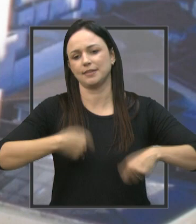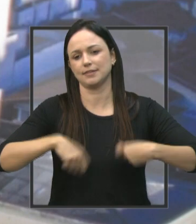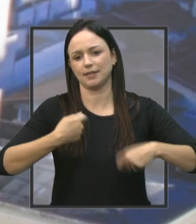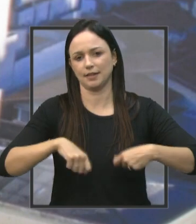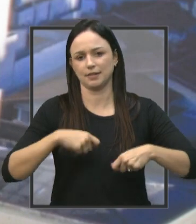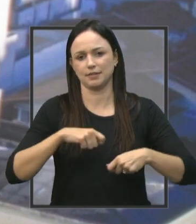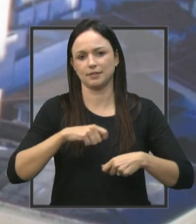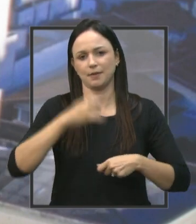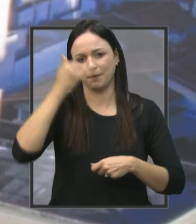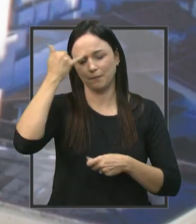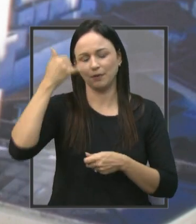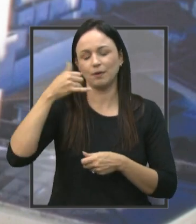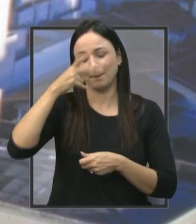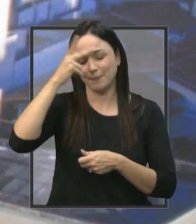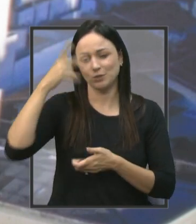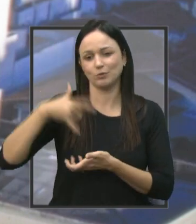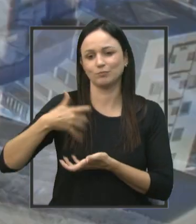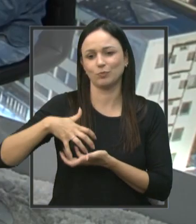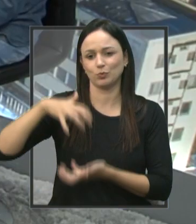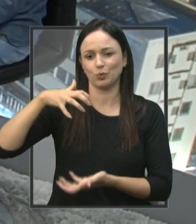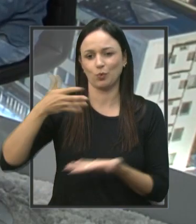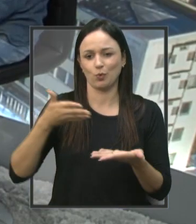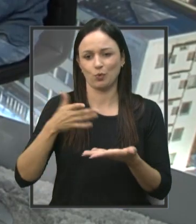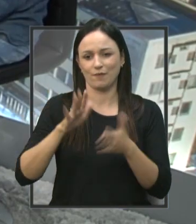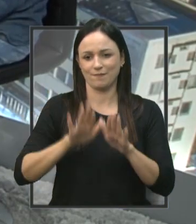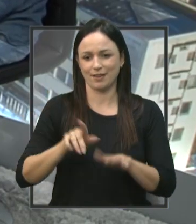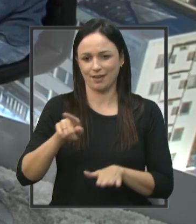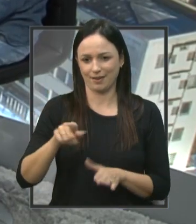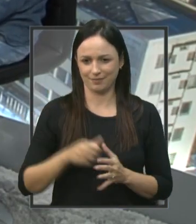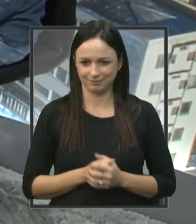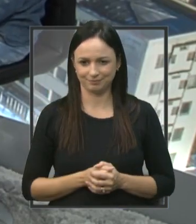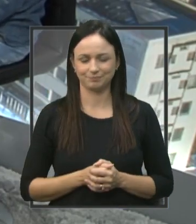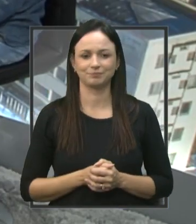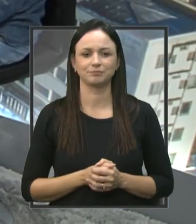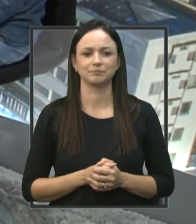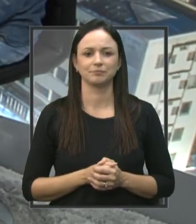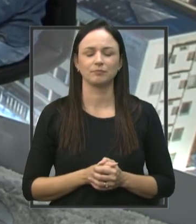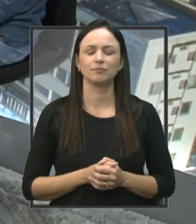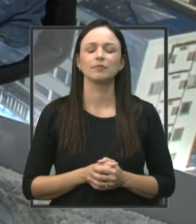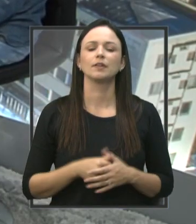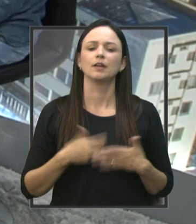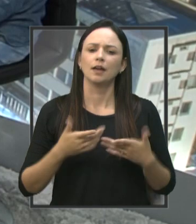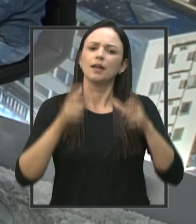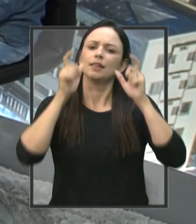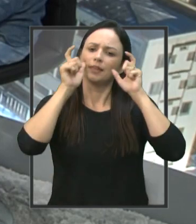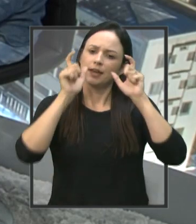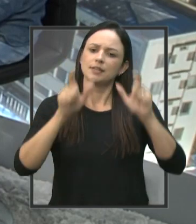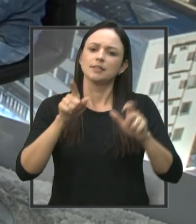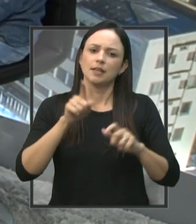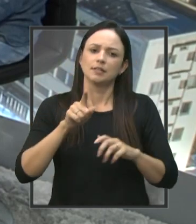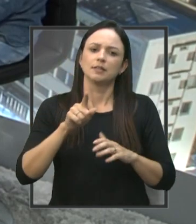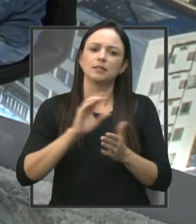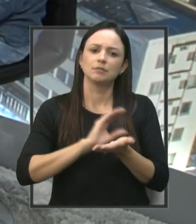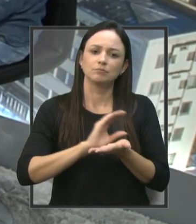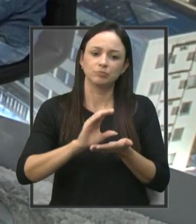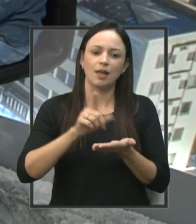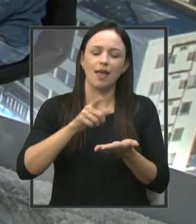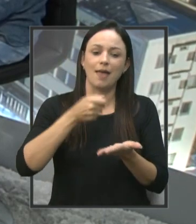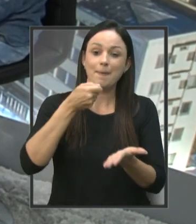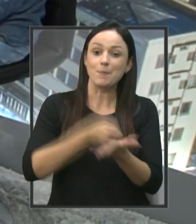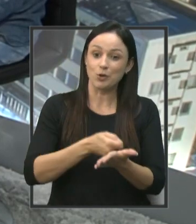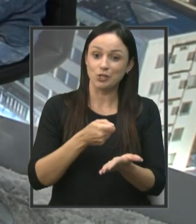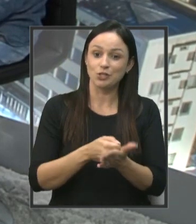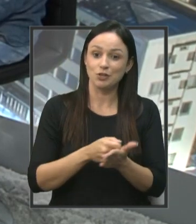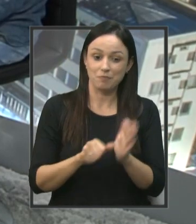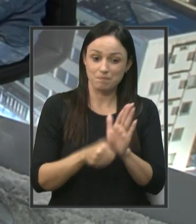para os idosos que lá se encontram hoje. E é interessante essa iniciativa das emendas impositivas, algo inédito aqui